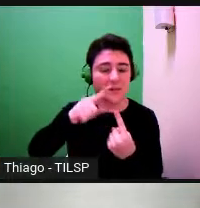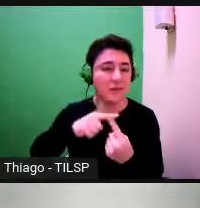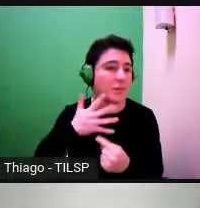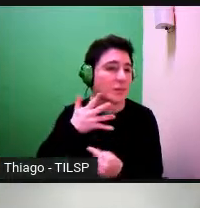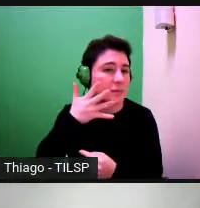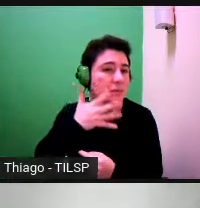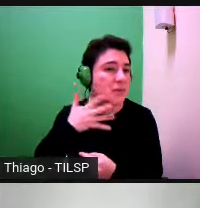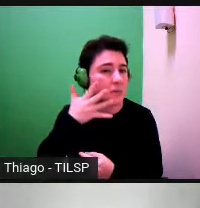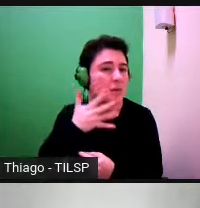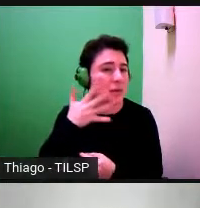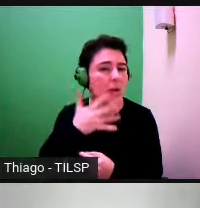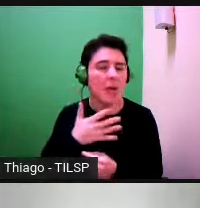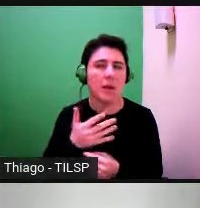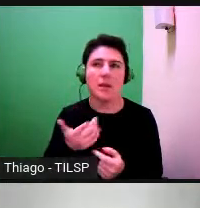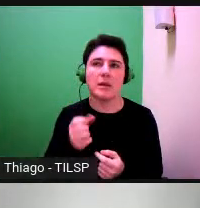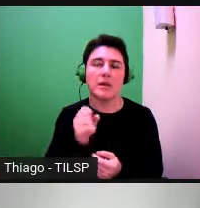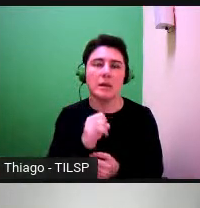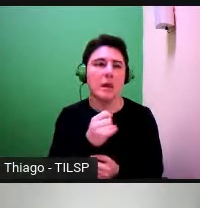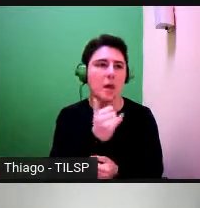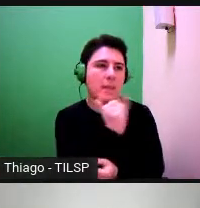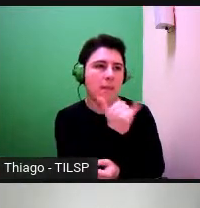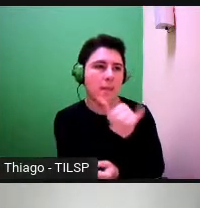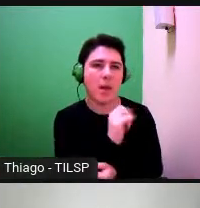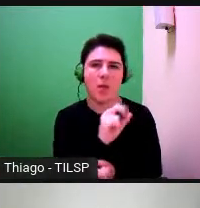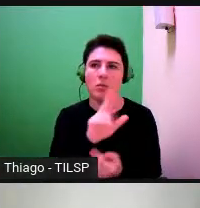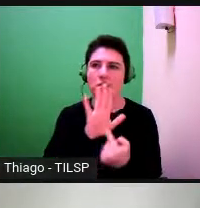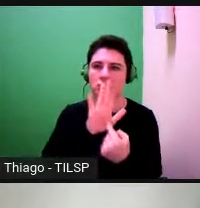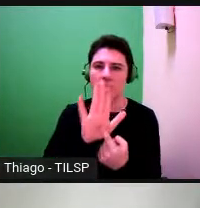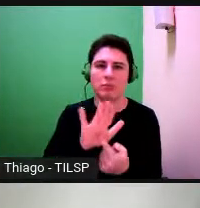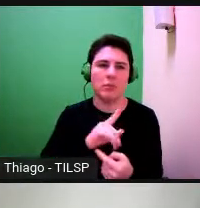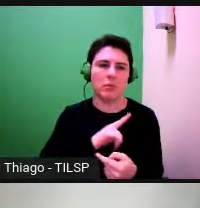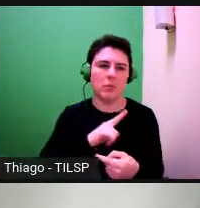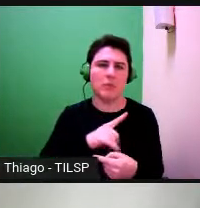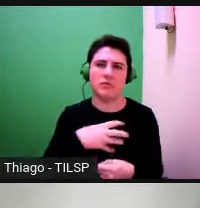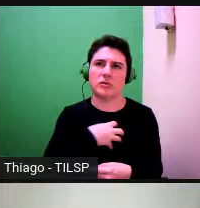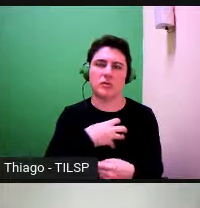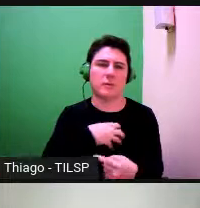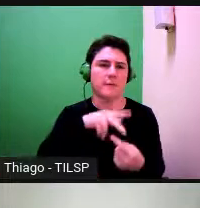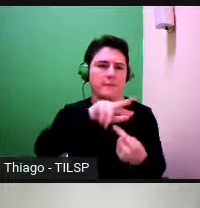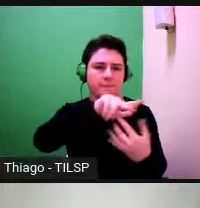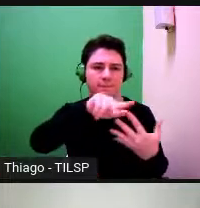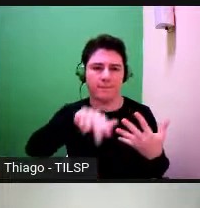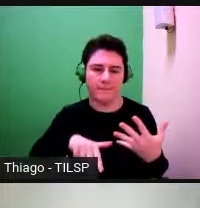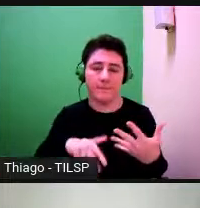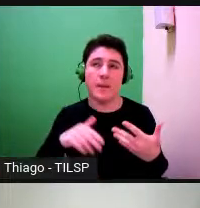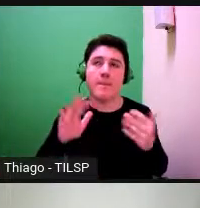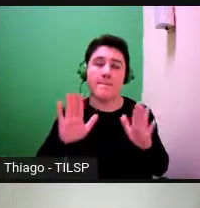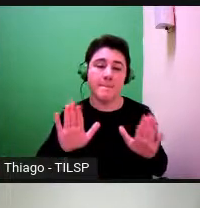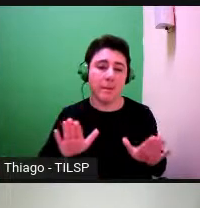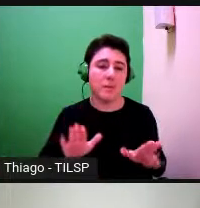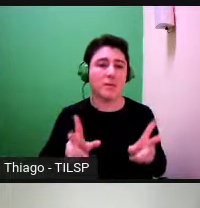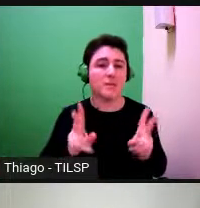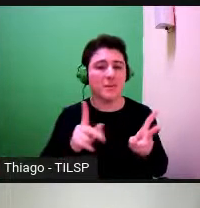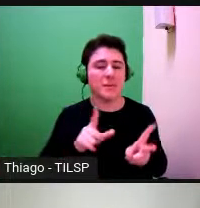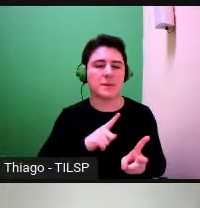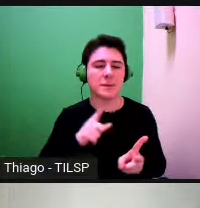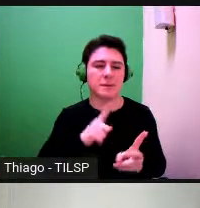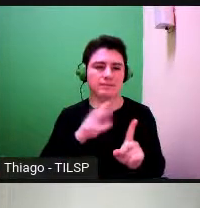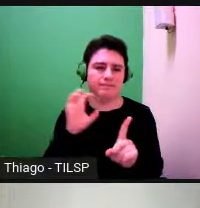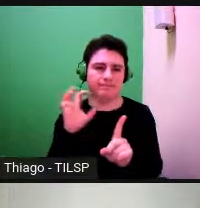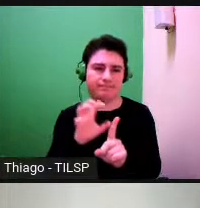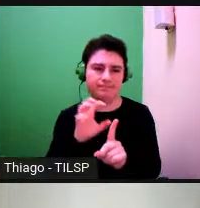ordem do narrar ou ordem do expô-lo de forma implicada ou de forma autónoma naturalmente que terá uma intervenção